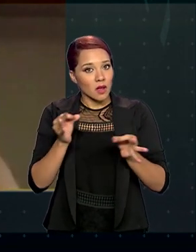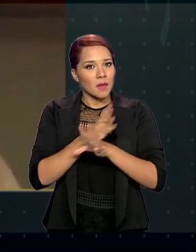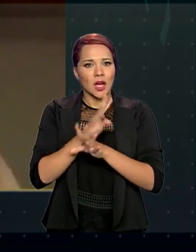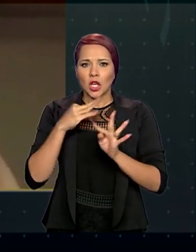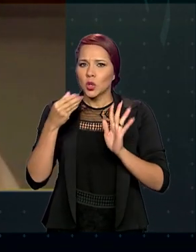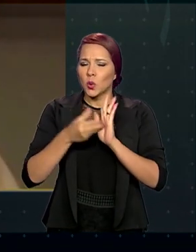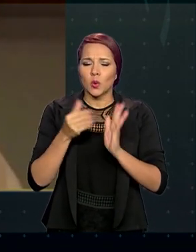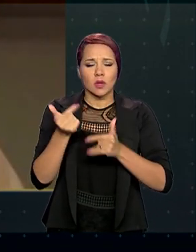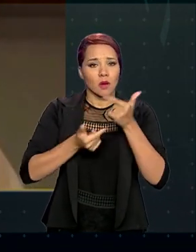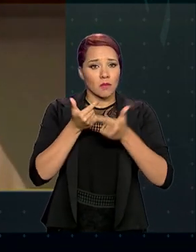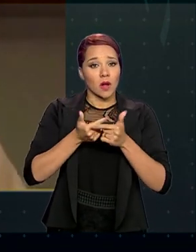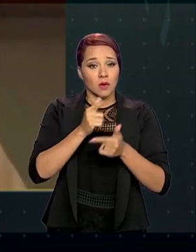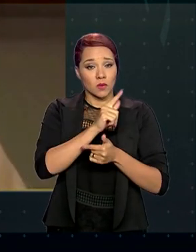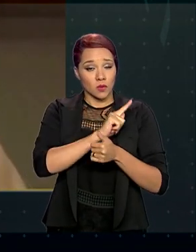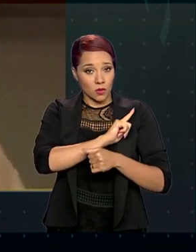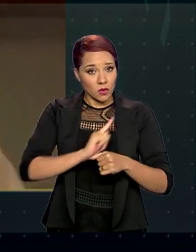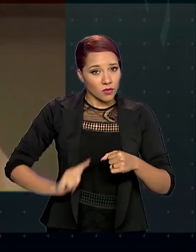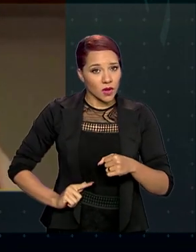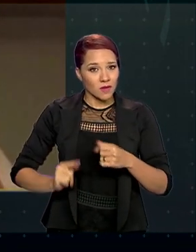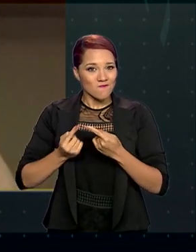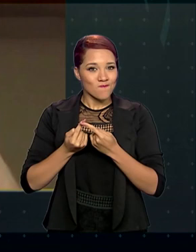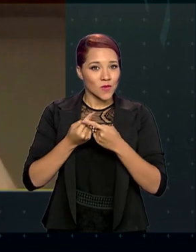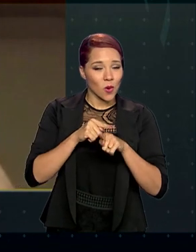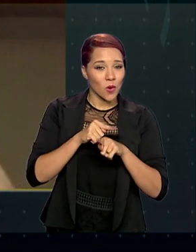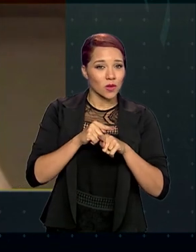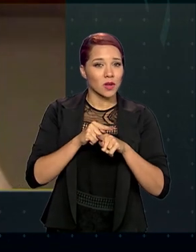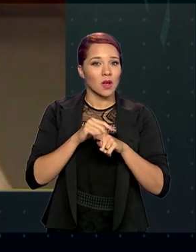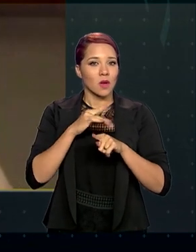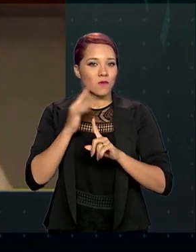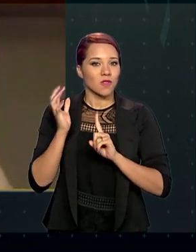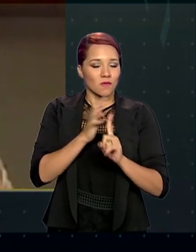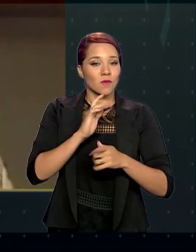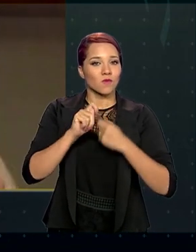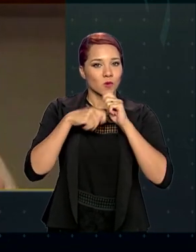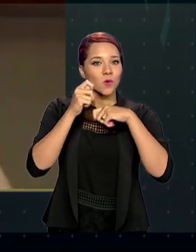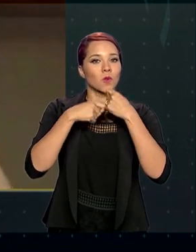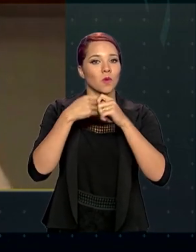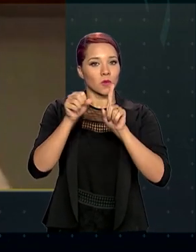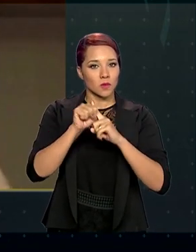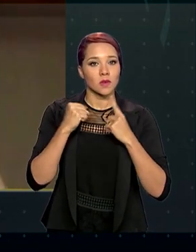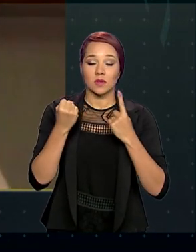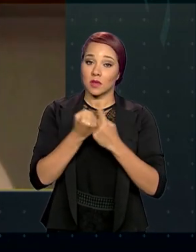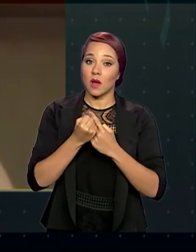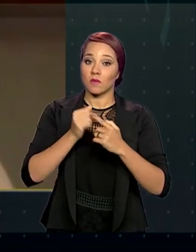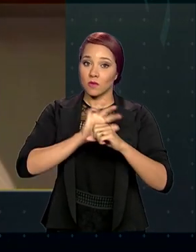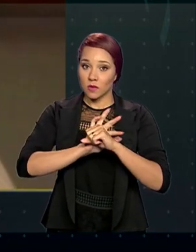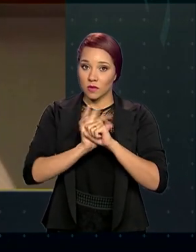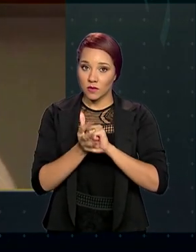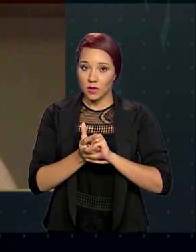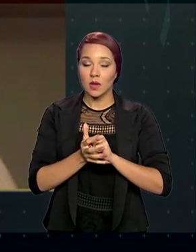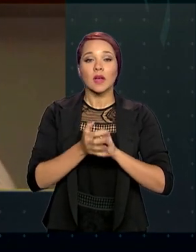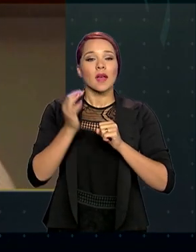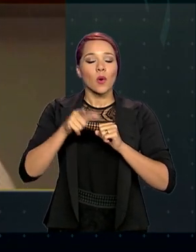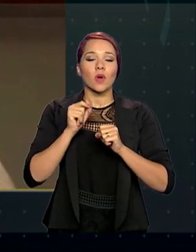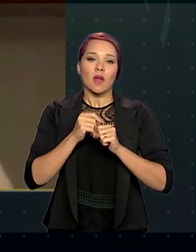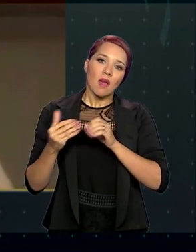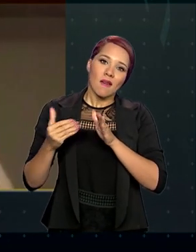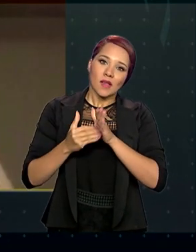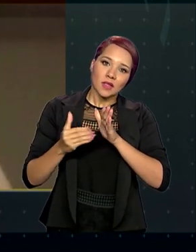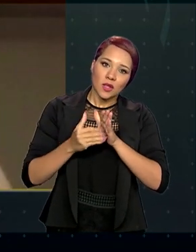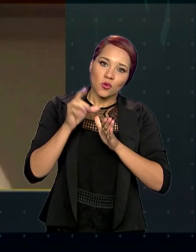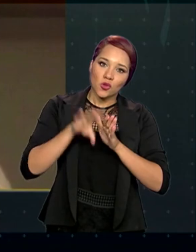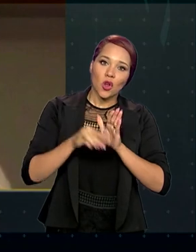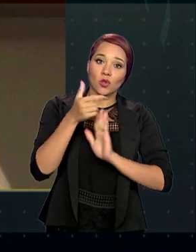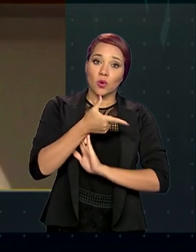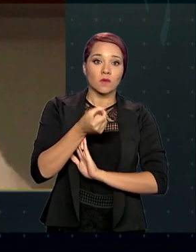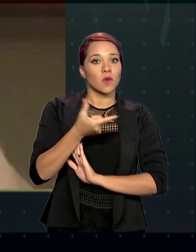ações do governo para o combate aos efeitos econômicos e sociais do coronavírus fiquem restritos a